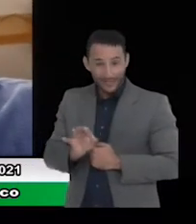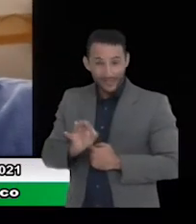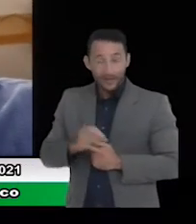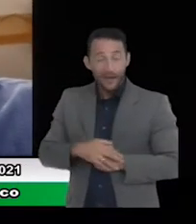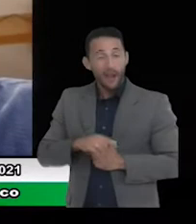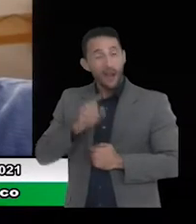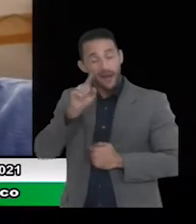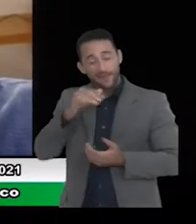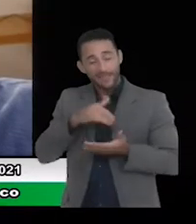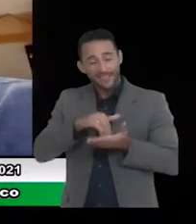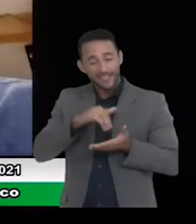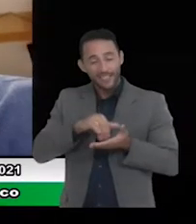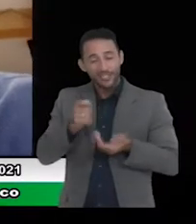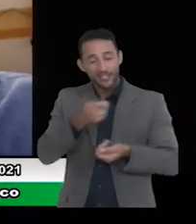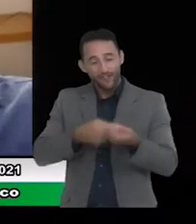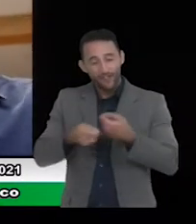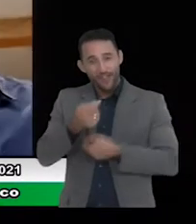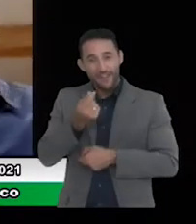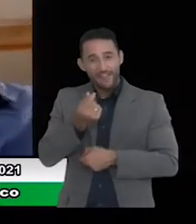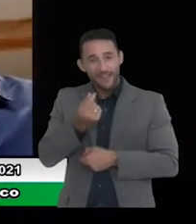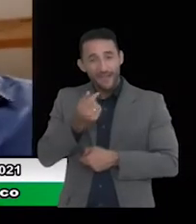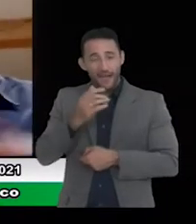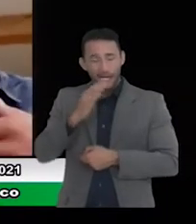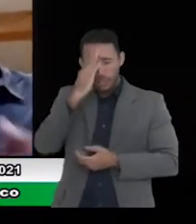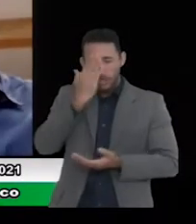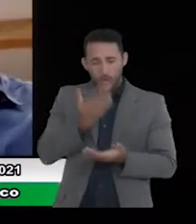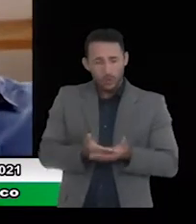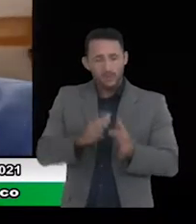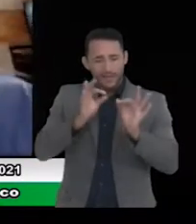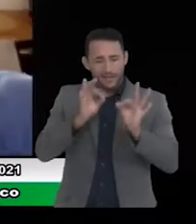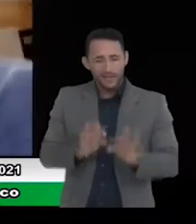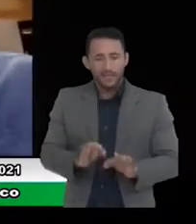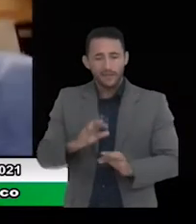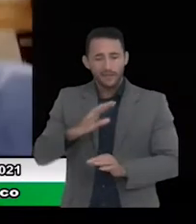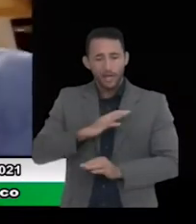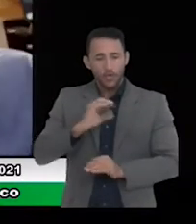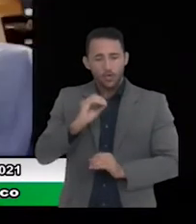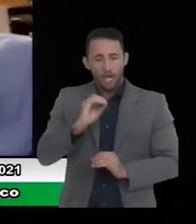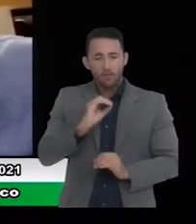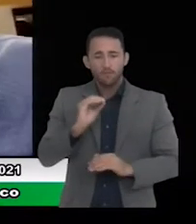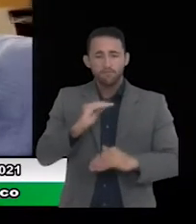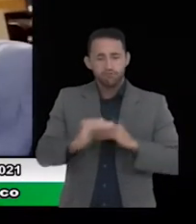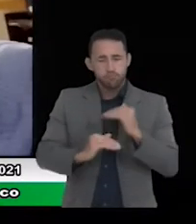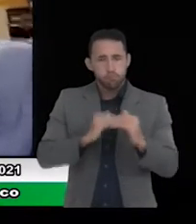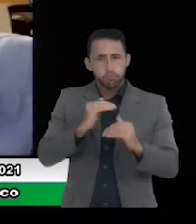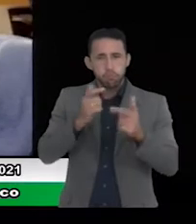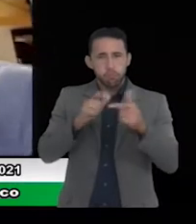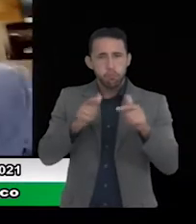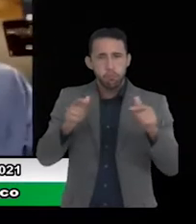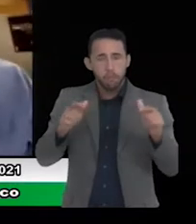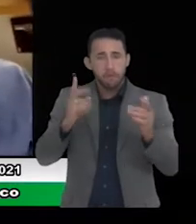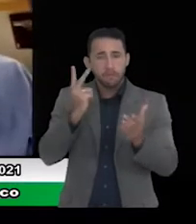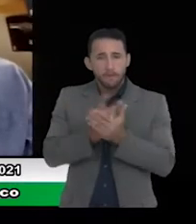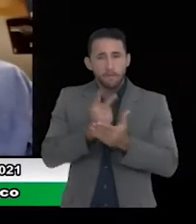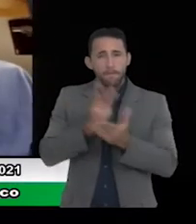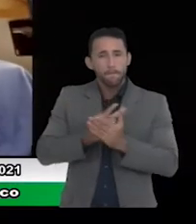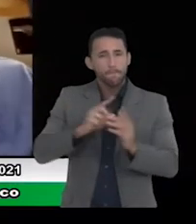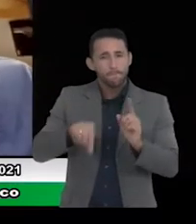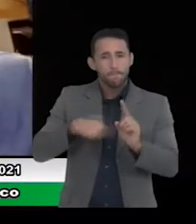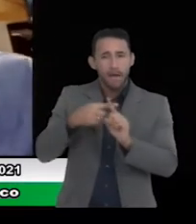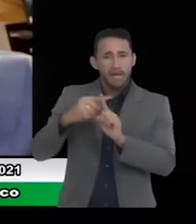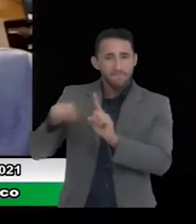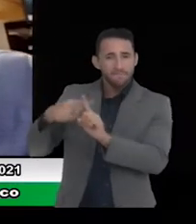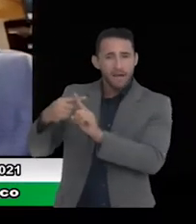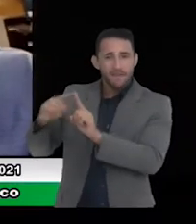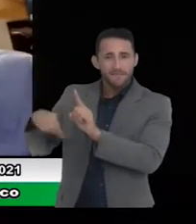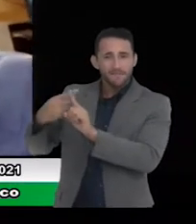Finanças com certeza a cidade de Osasco só está evoluindo crescendo se desenvolvendo cada dia mais e a